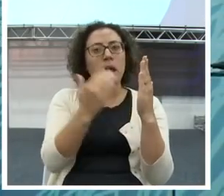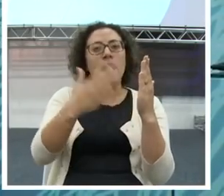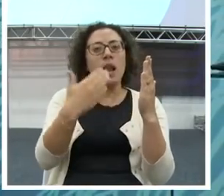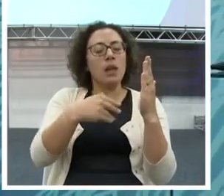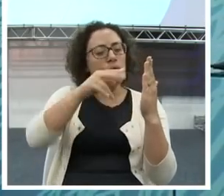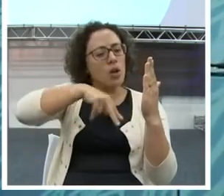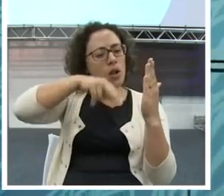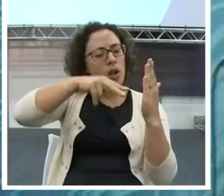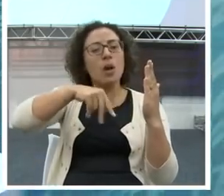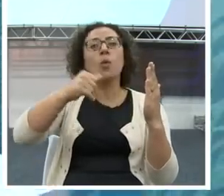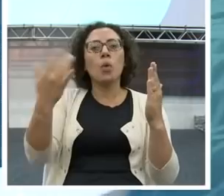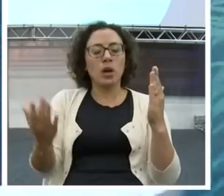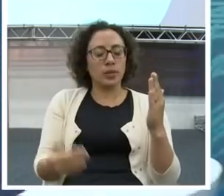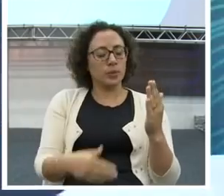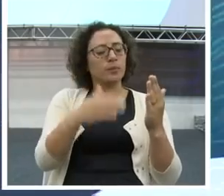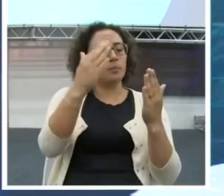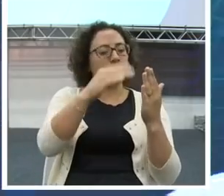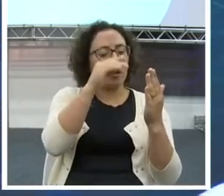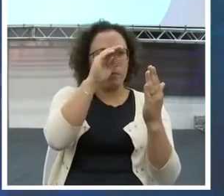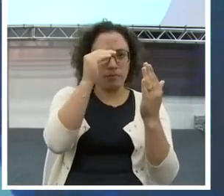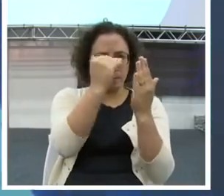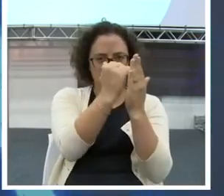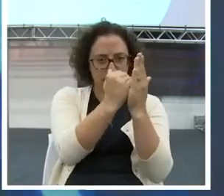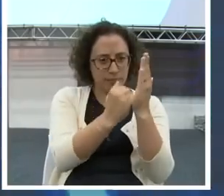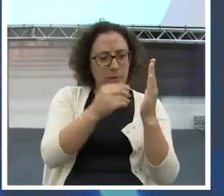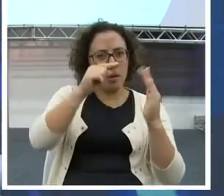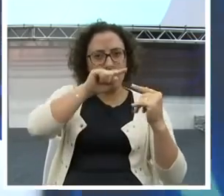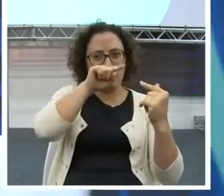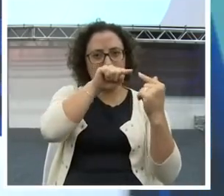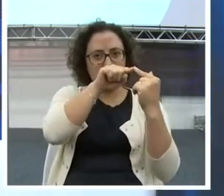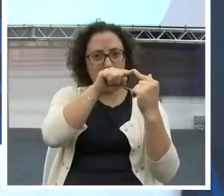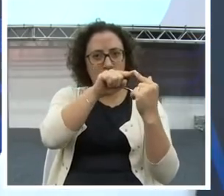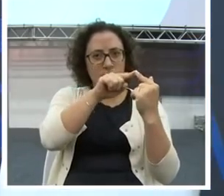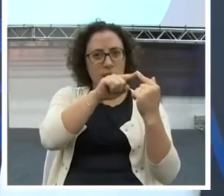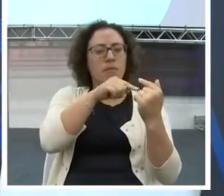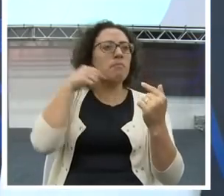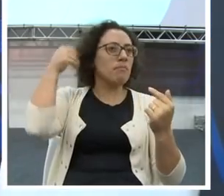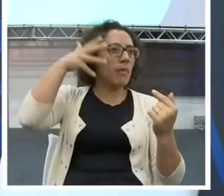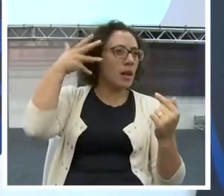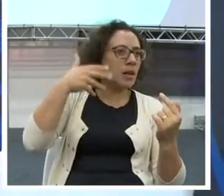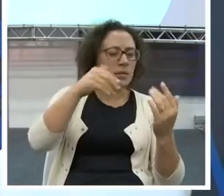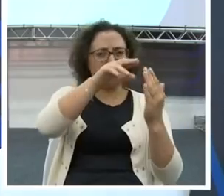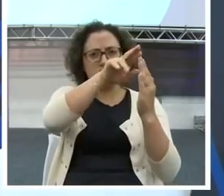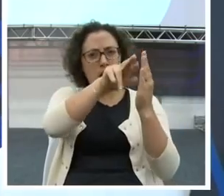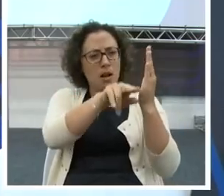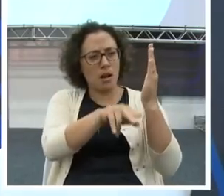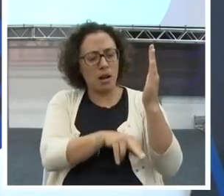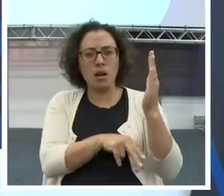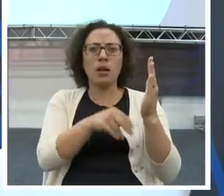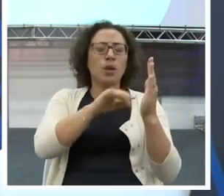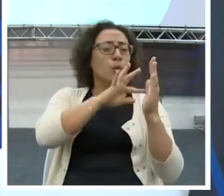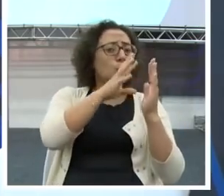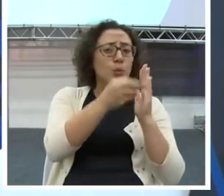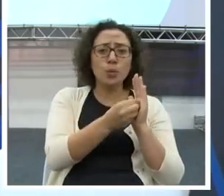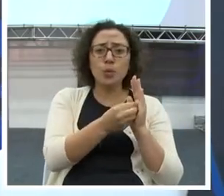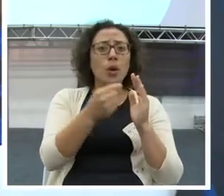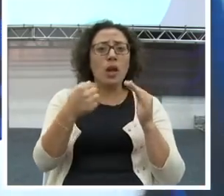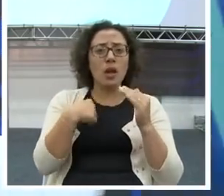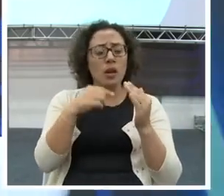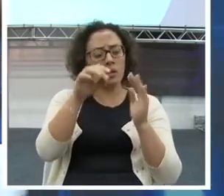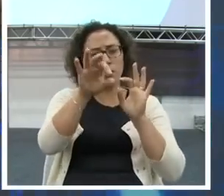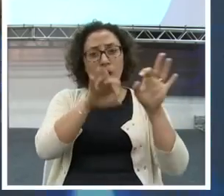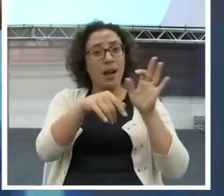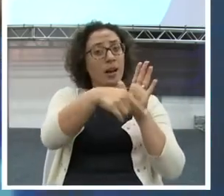Você tem que colocar isso. Porque a gente não cresce sozinho, irmão. A gente vai crescer com as